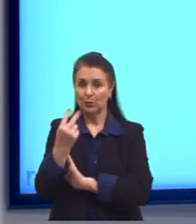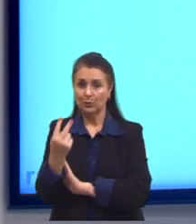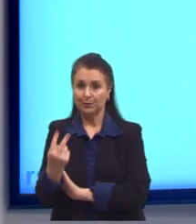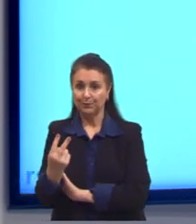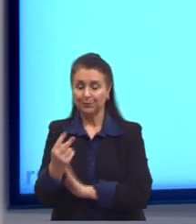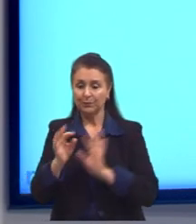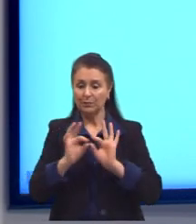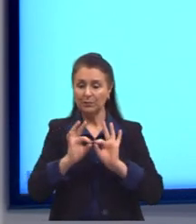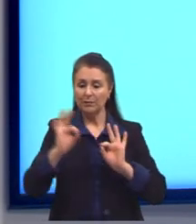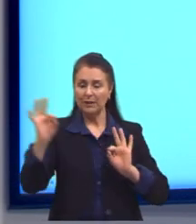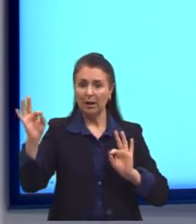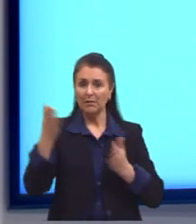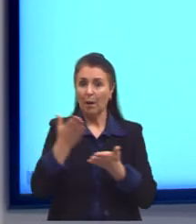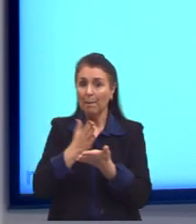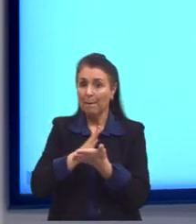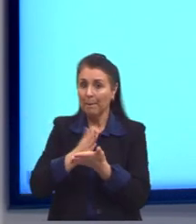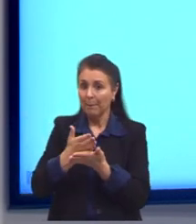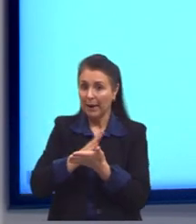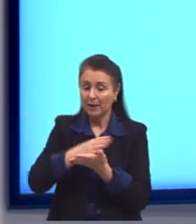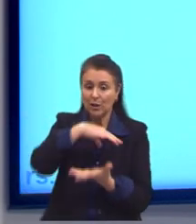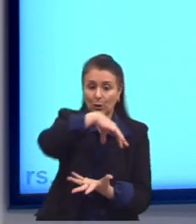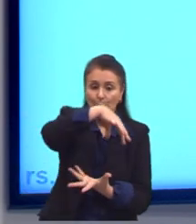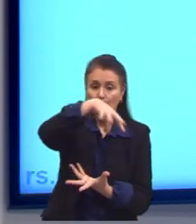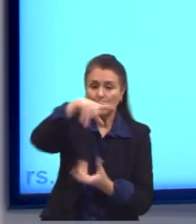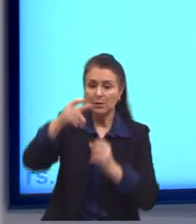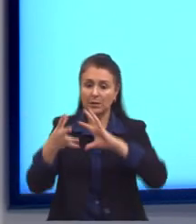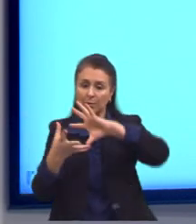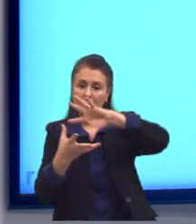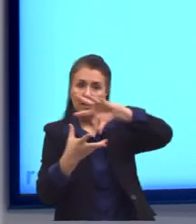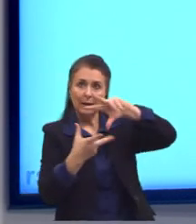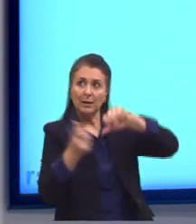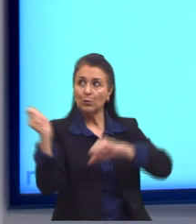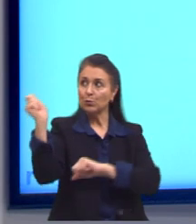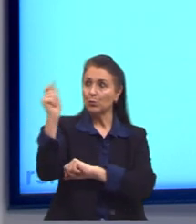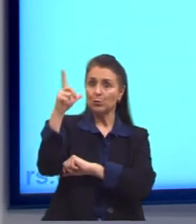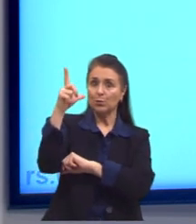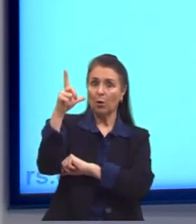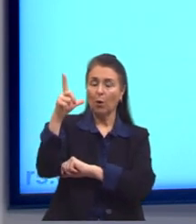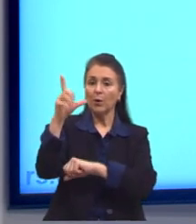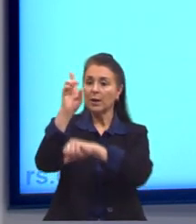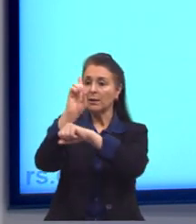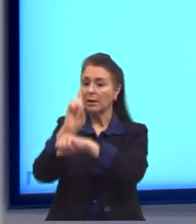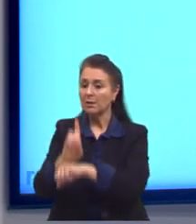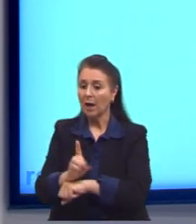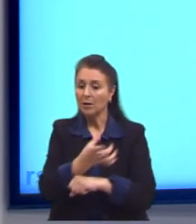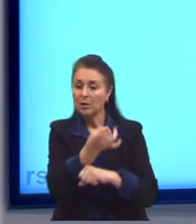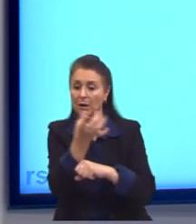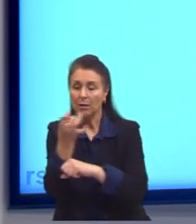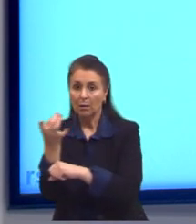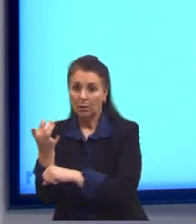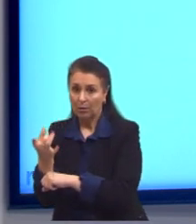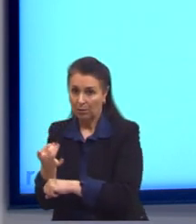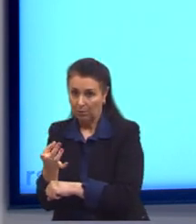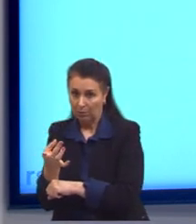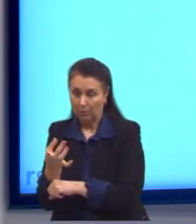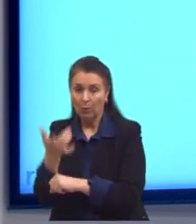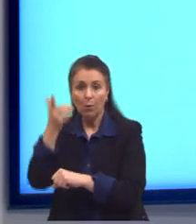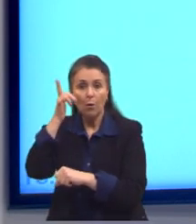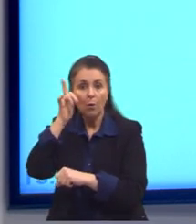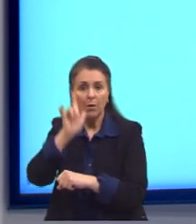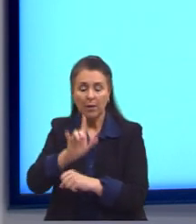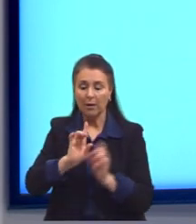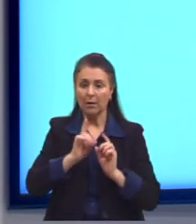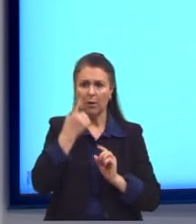as distâncias médias dos planetas ao Sol e suas densidades médias. Então, a gente consegue ver a